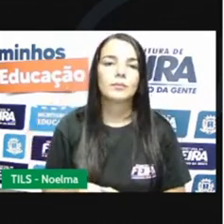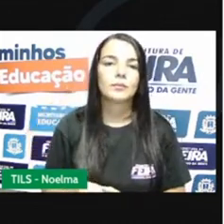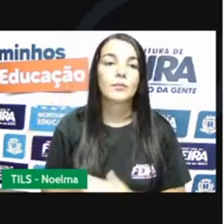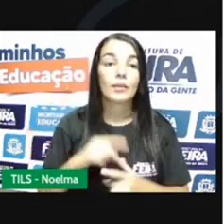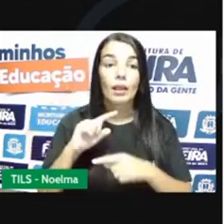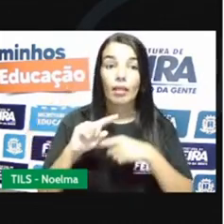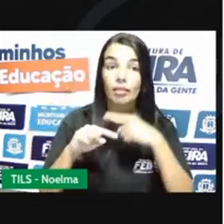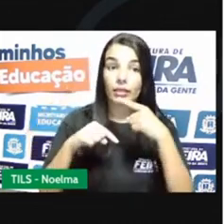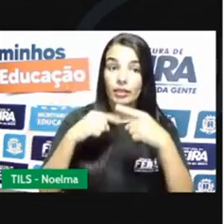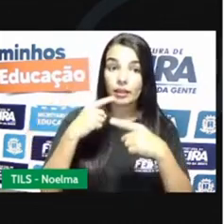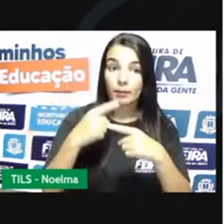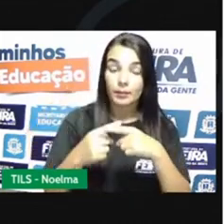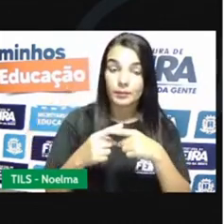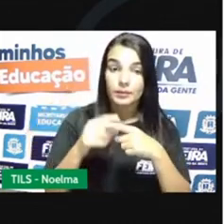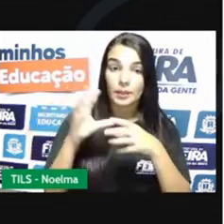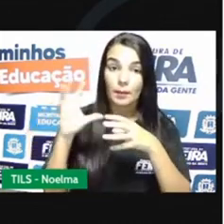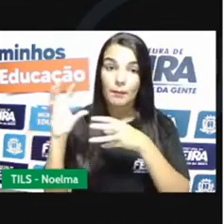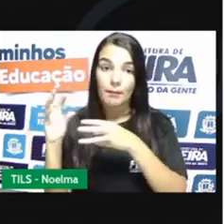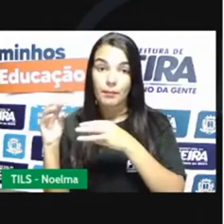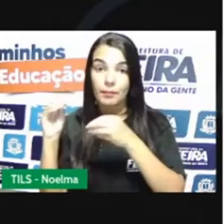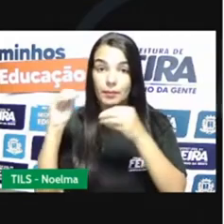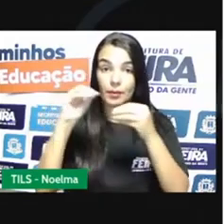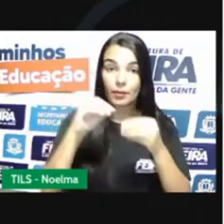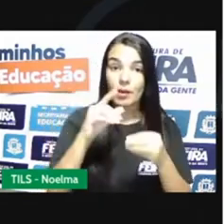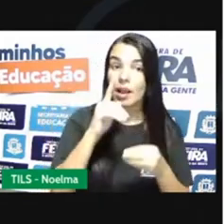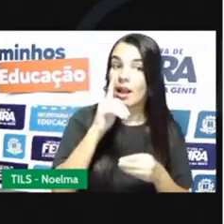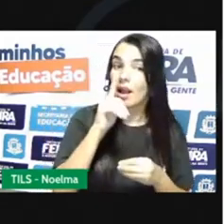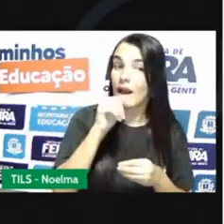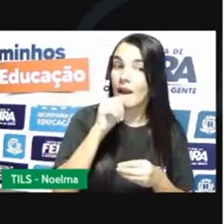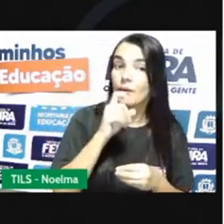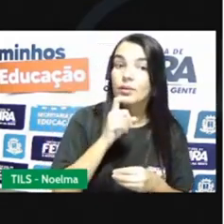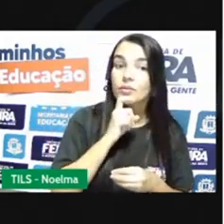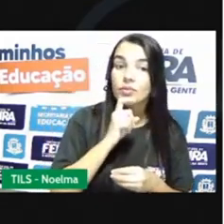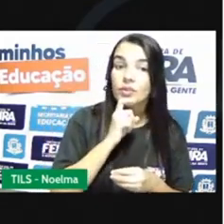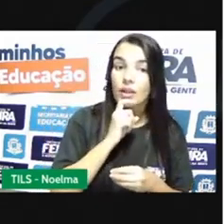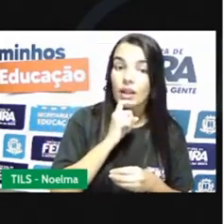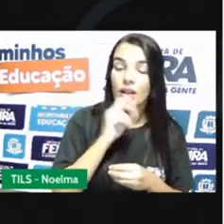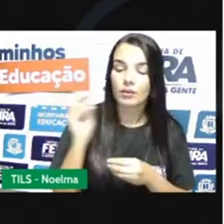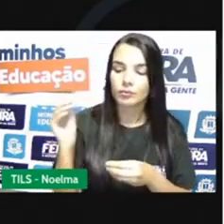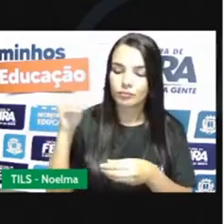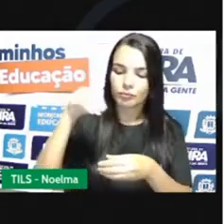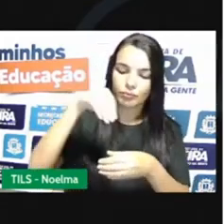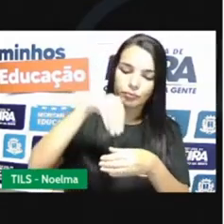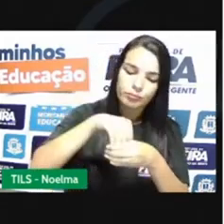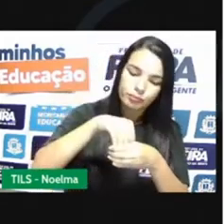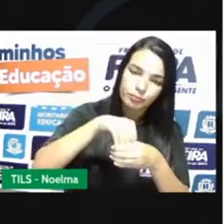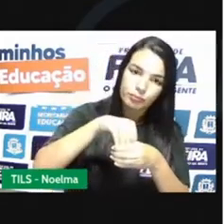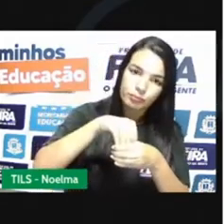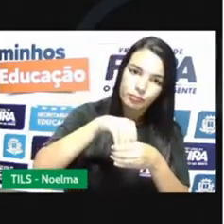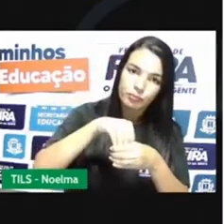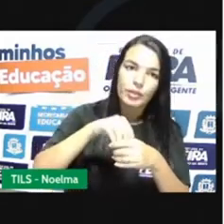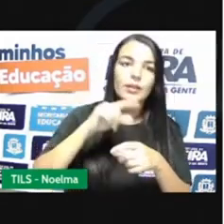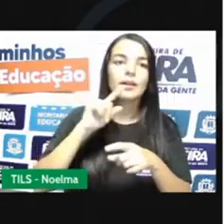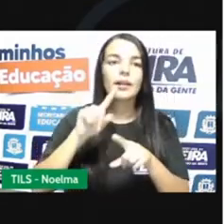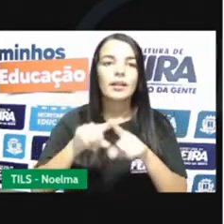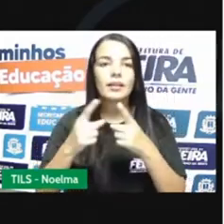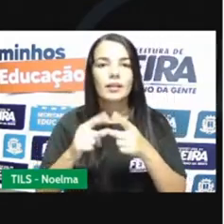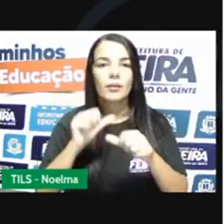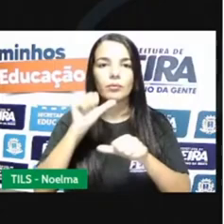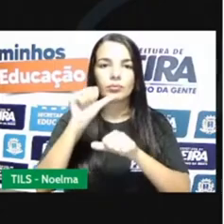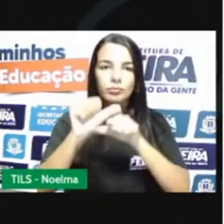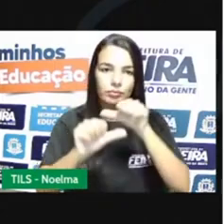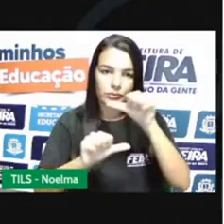depois nós pegamos a água gelada e colocamos mais 250 ml. E assim deu